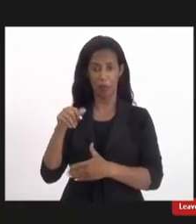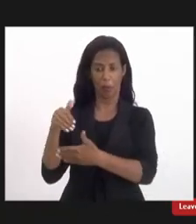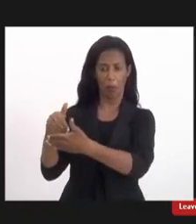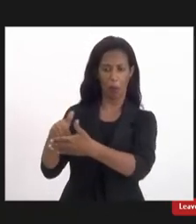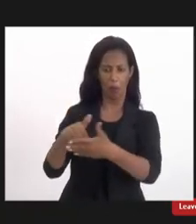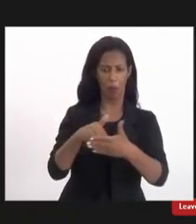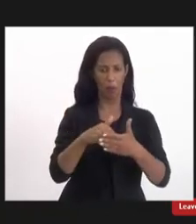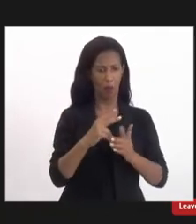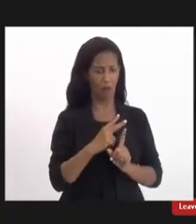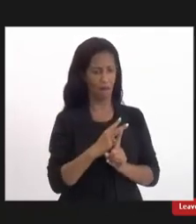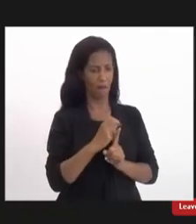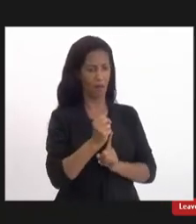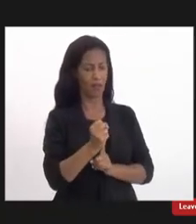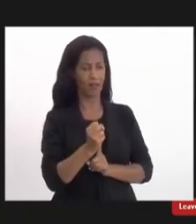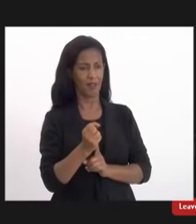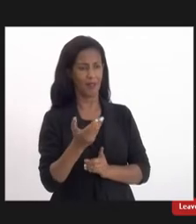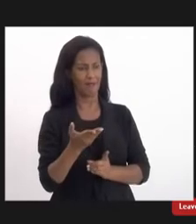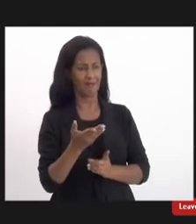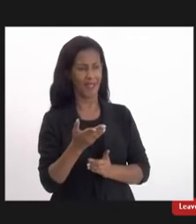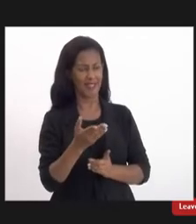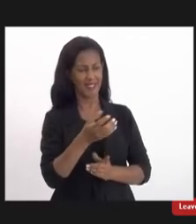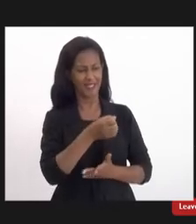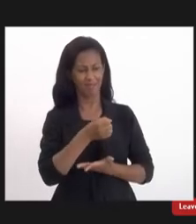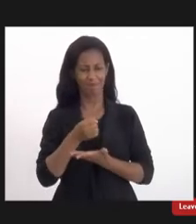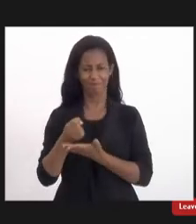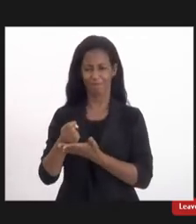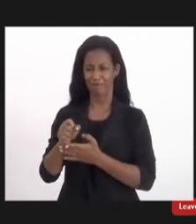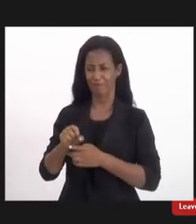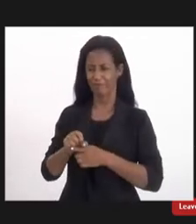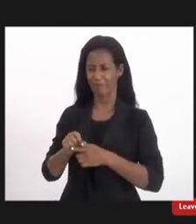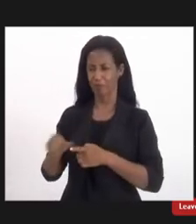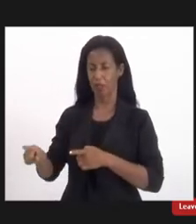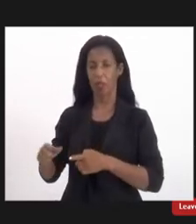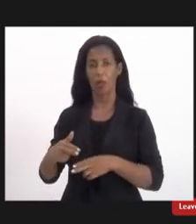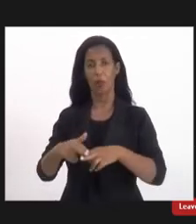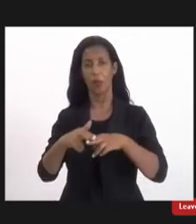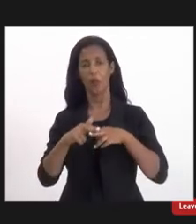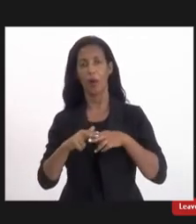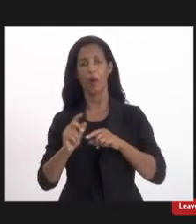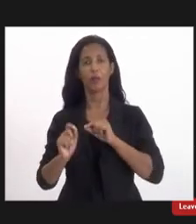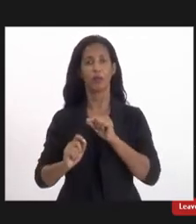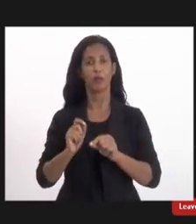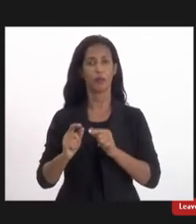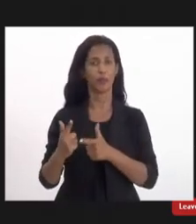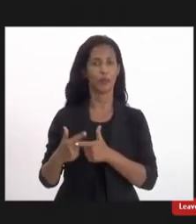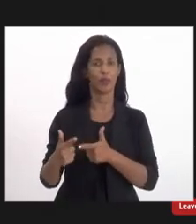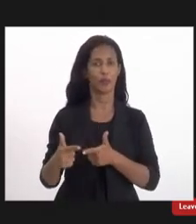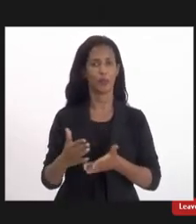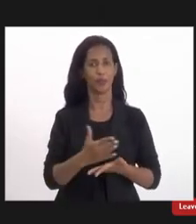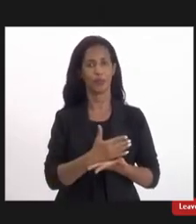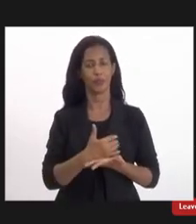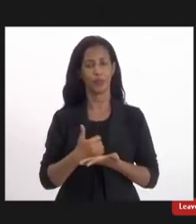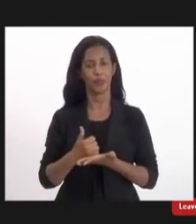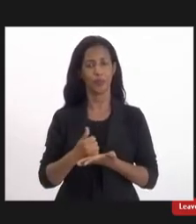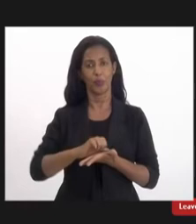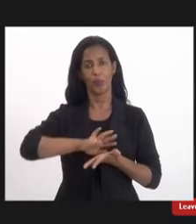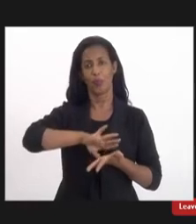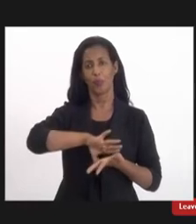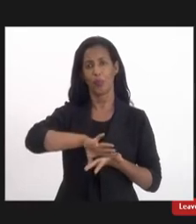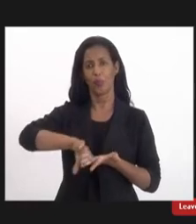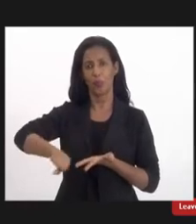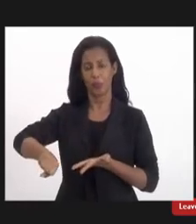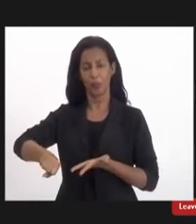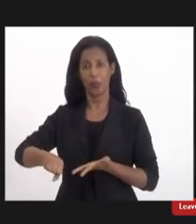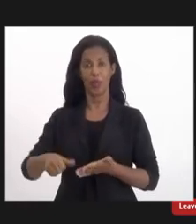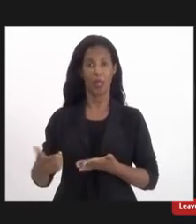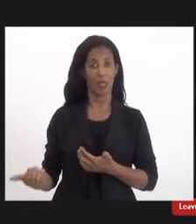retirado do cargo por conta de denúncias de corrupção. Então, quem assumiu foi